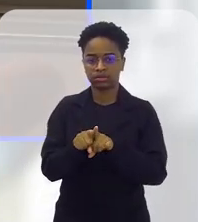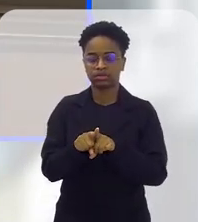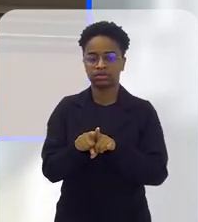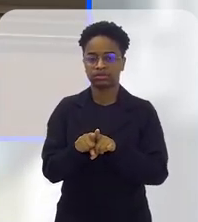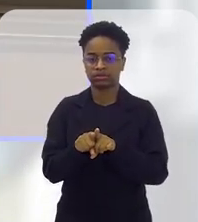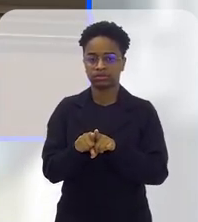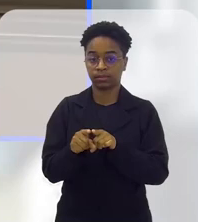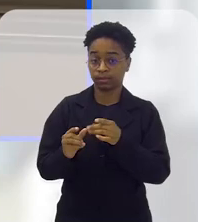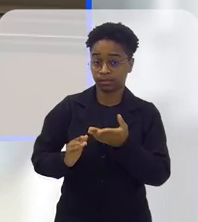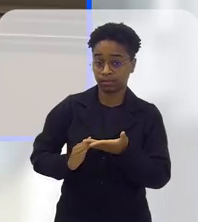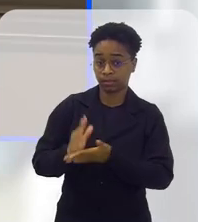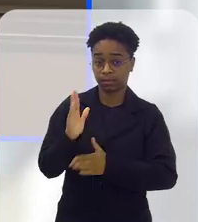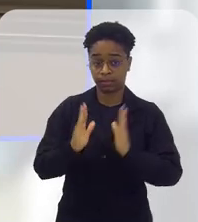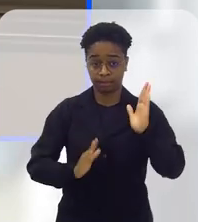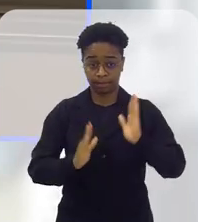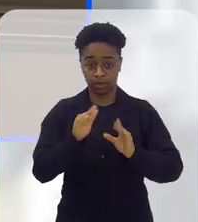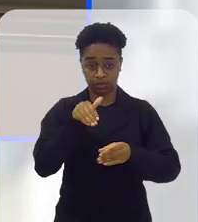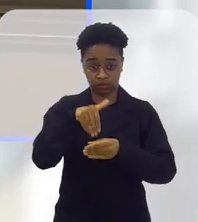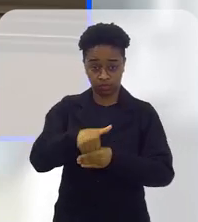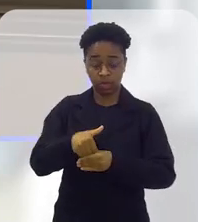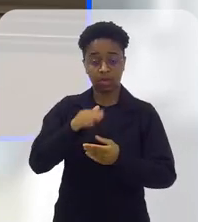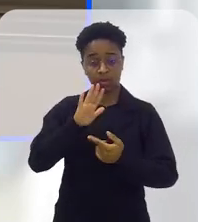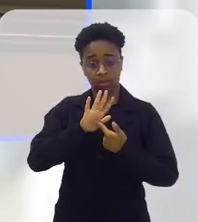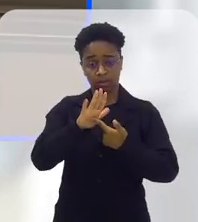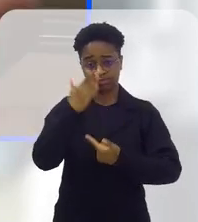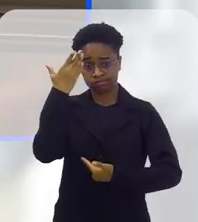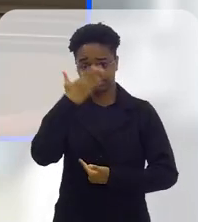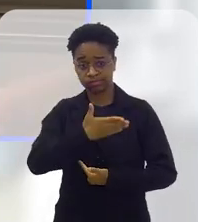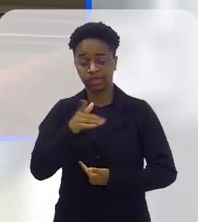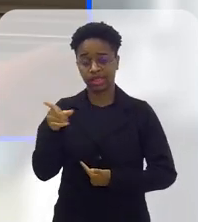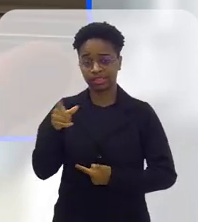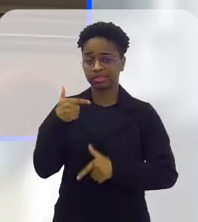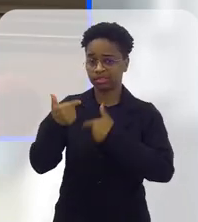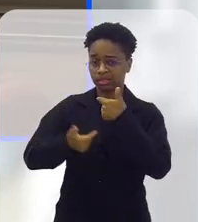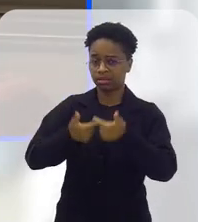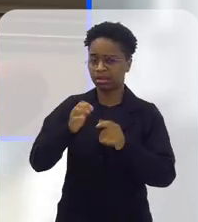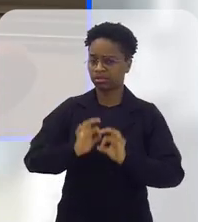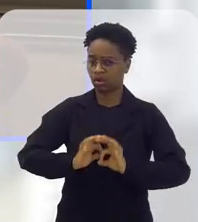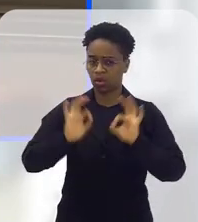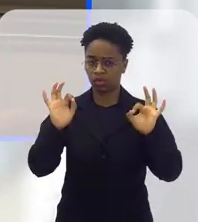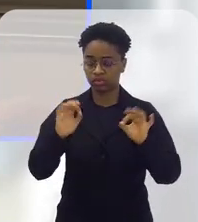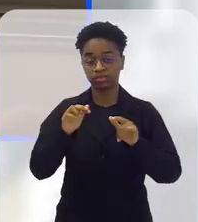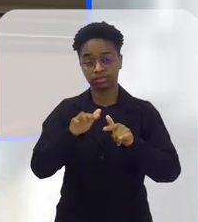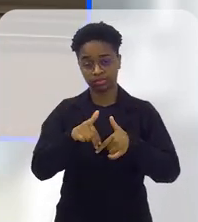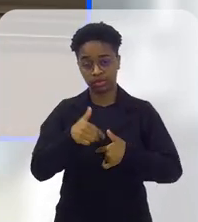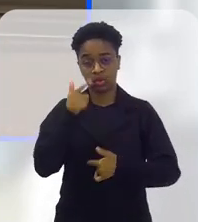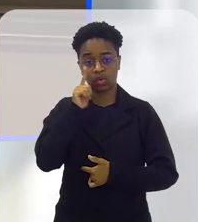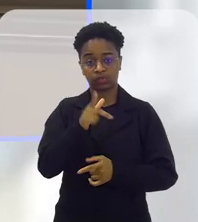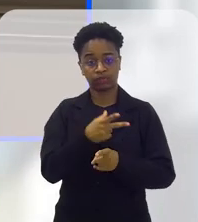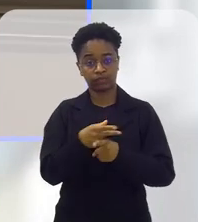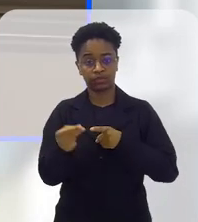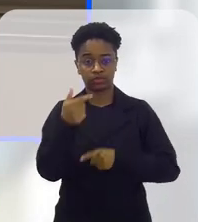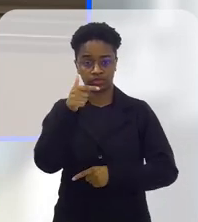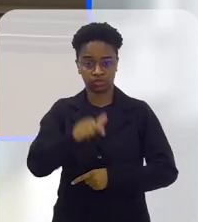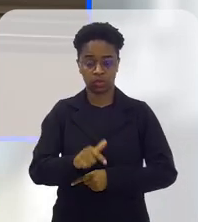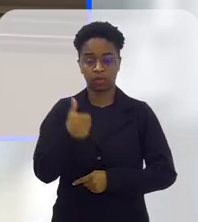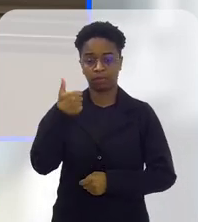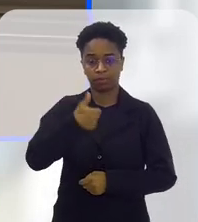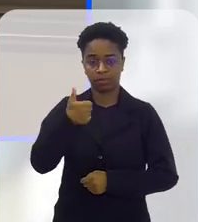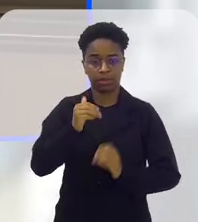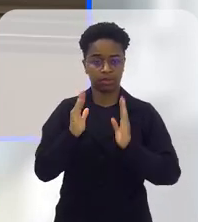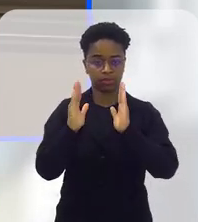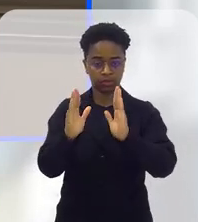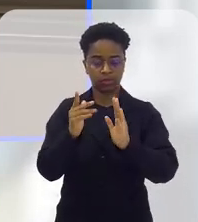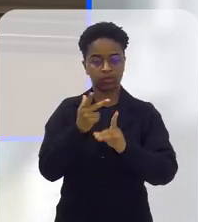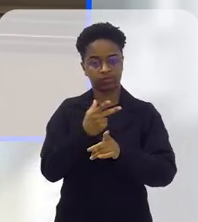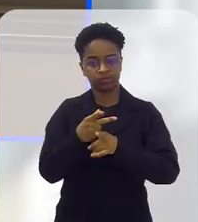Uma aprovação, né? Da eleição dele comprovou que ele vem fazendo um trabalho muito bem feito. Por isso que foi, no